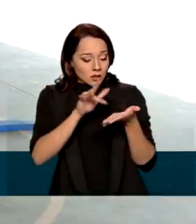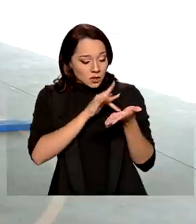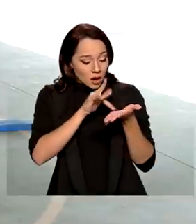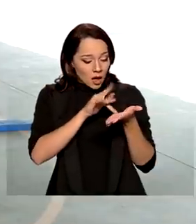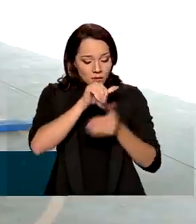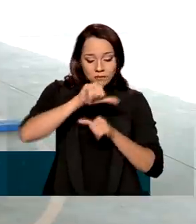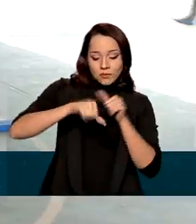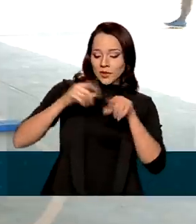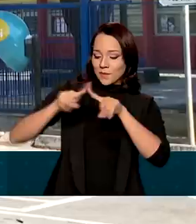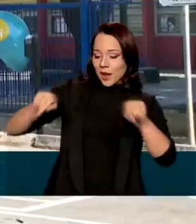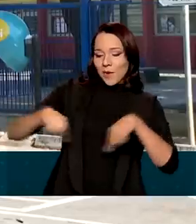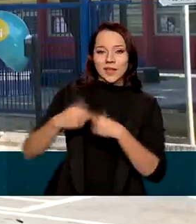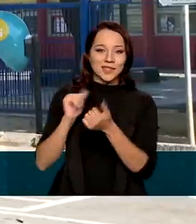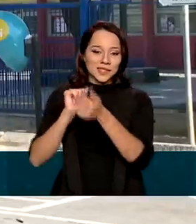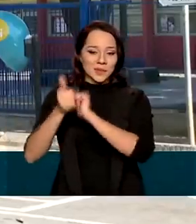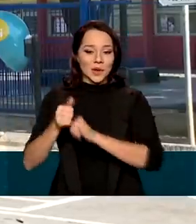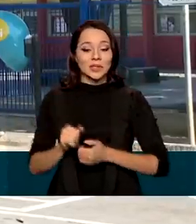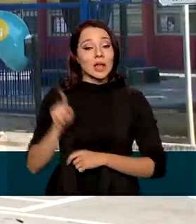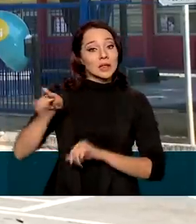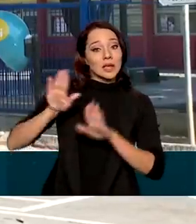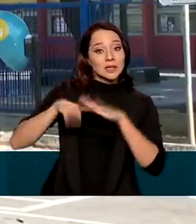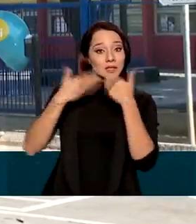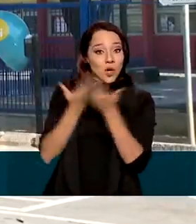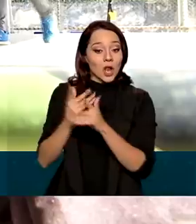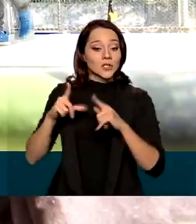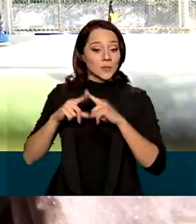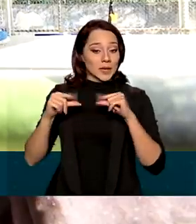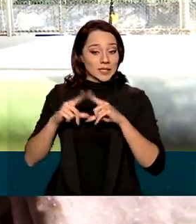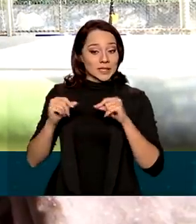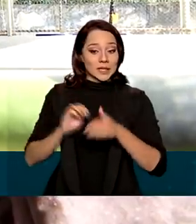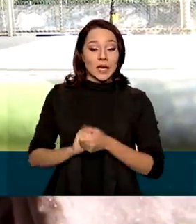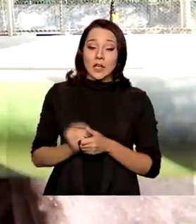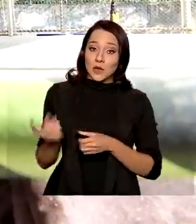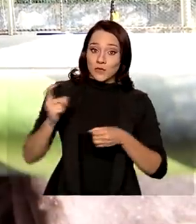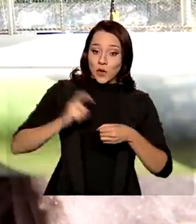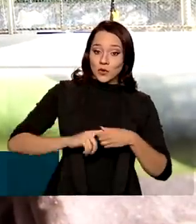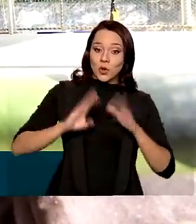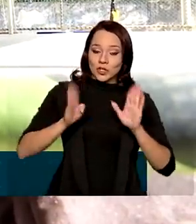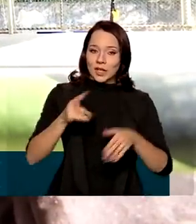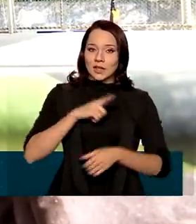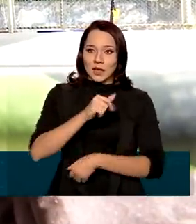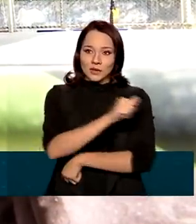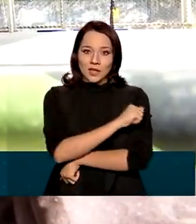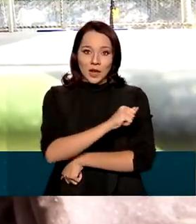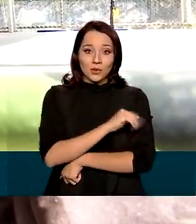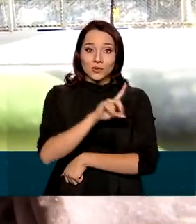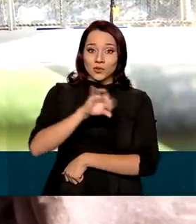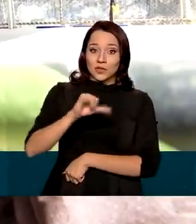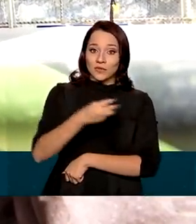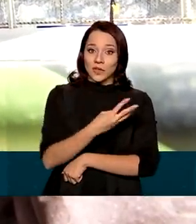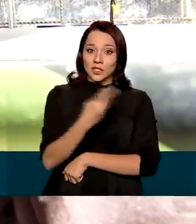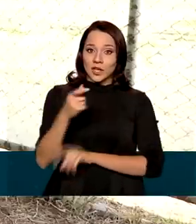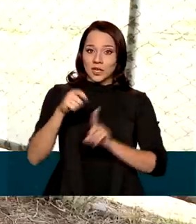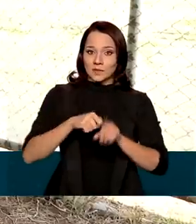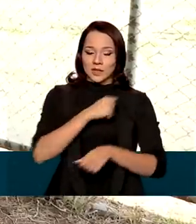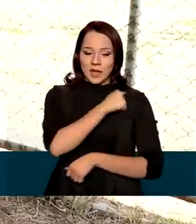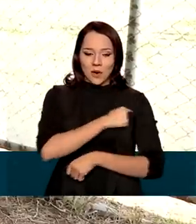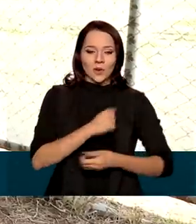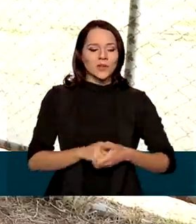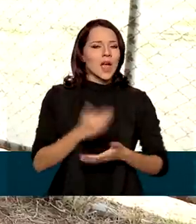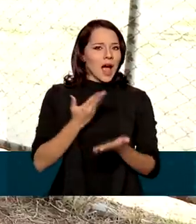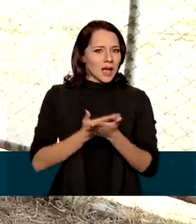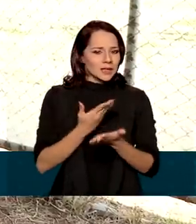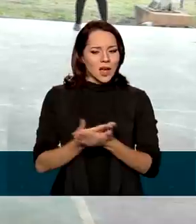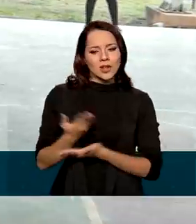pela quadra de esportes. Nessa escola do Distrito Federal, que voltou a receber os estudantes no dia 23 de agosto, as